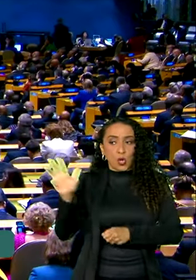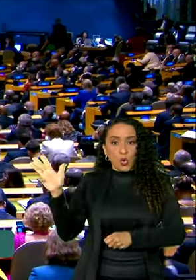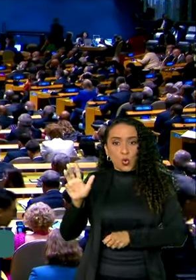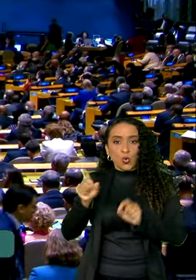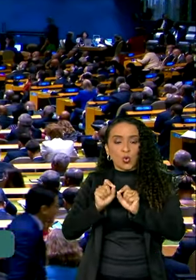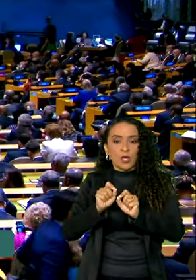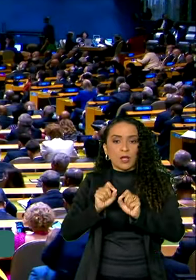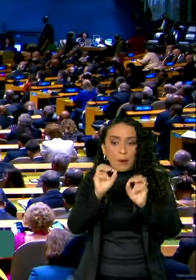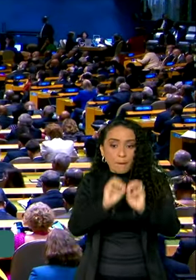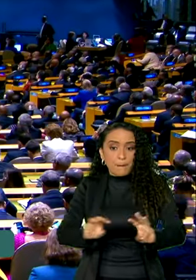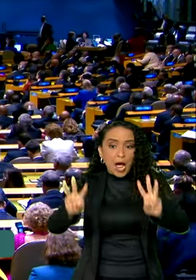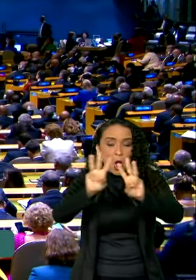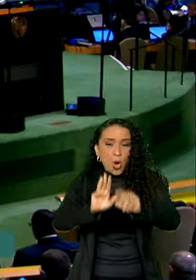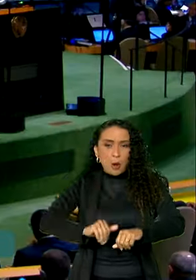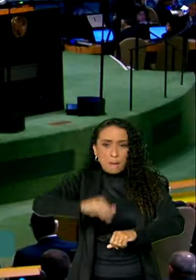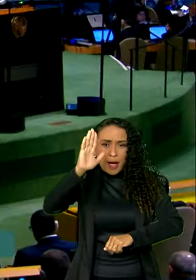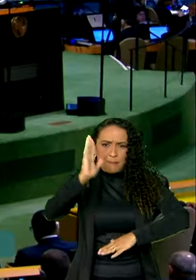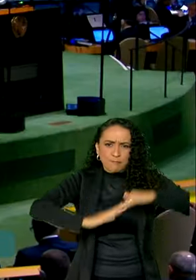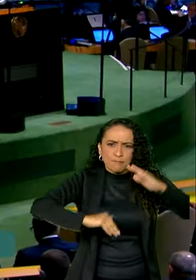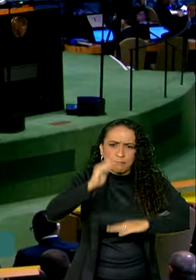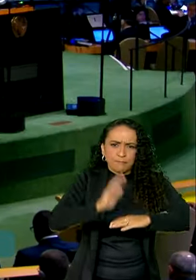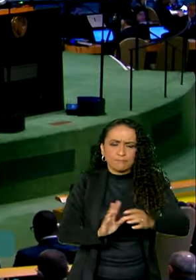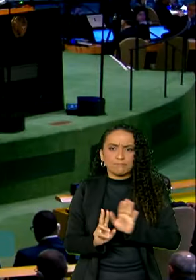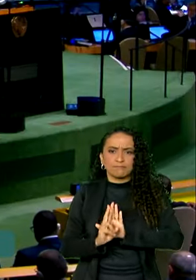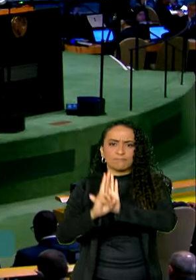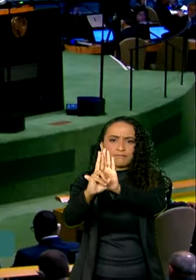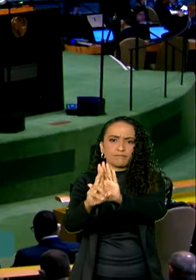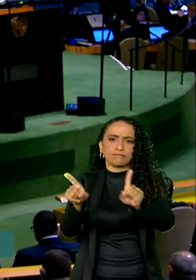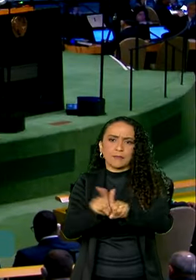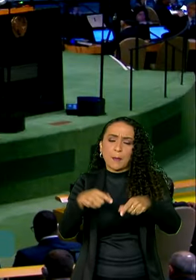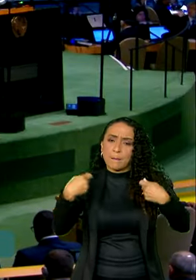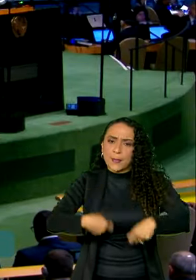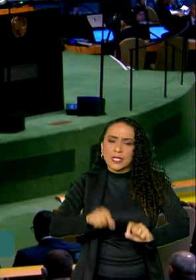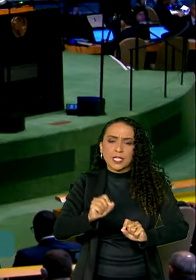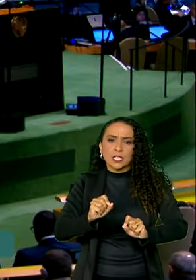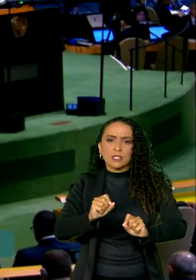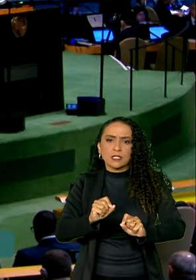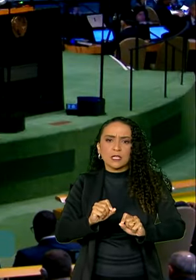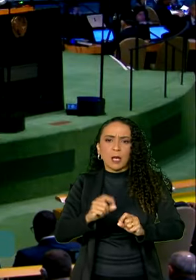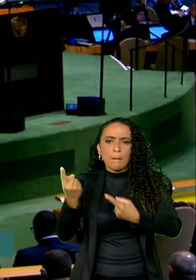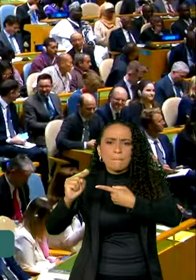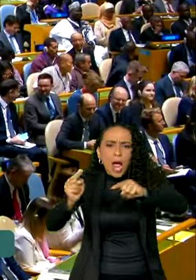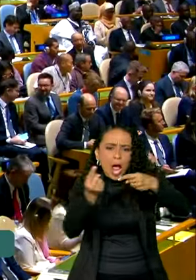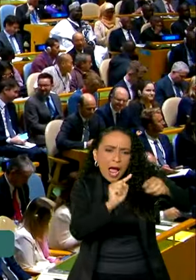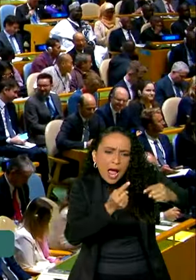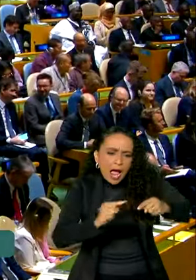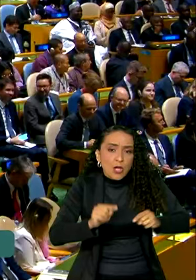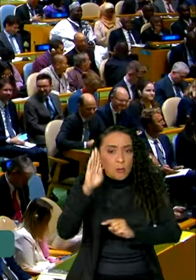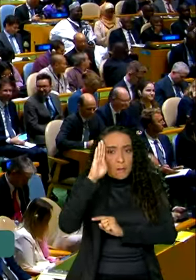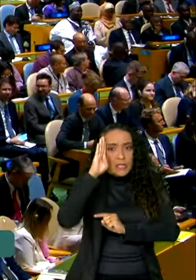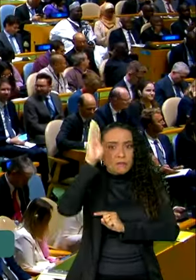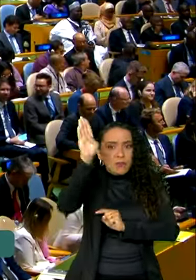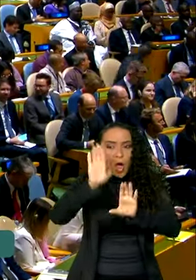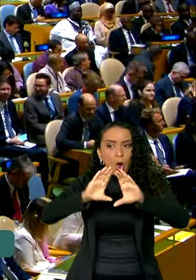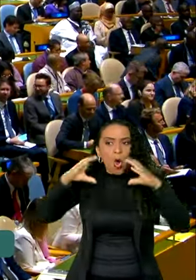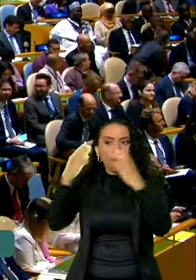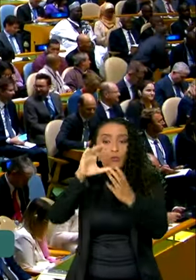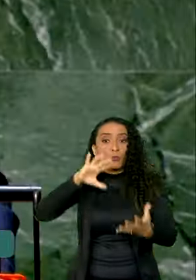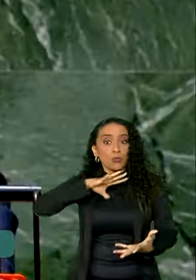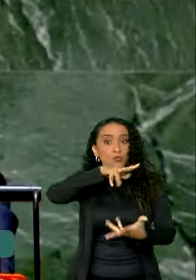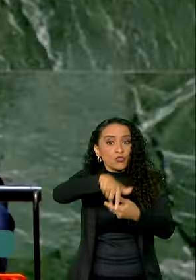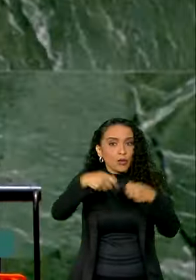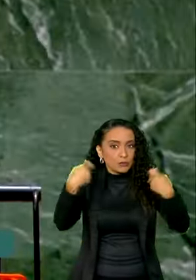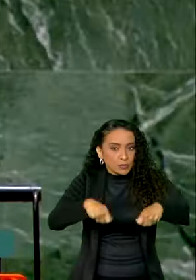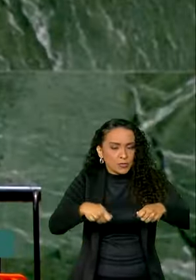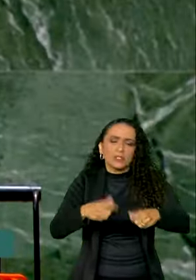para tornar a ONU mais eficaz e representativa, é preciso travar uma discussão nos principais fóruns mundiais.